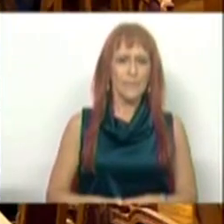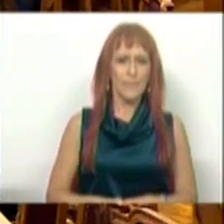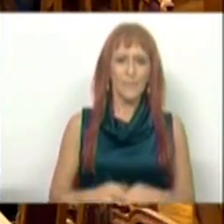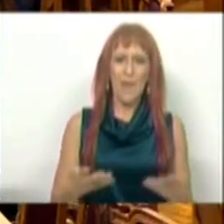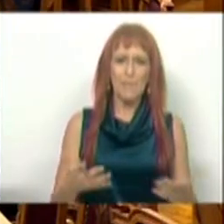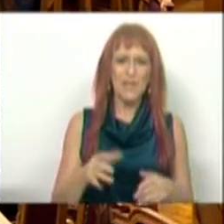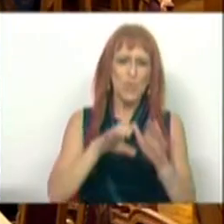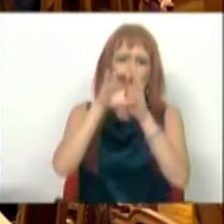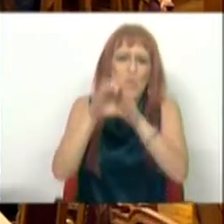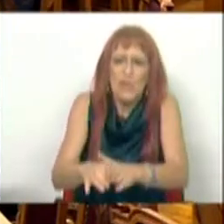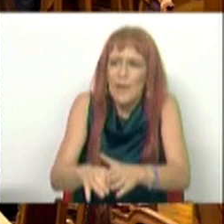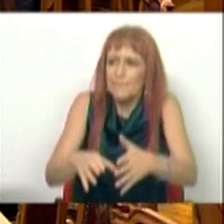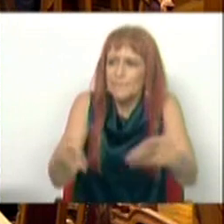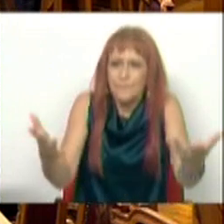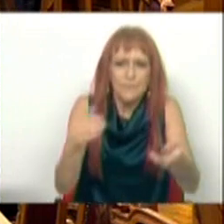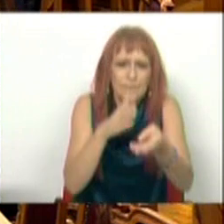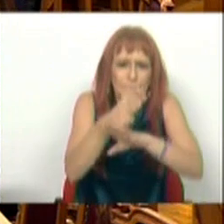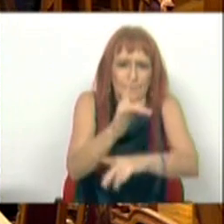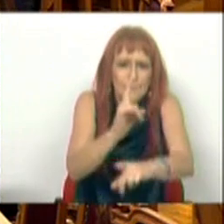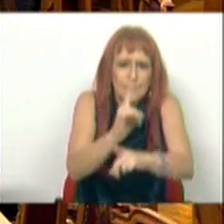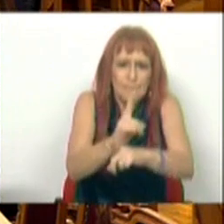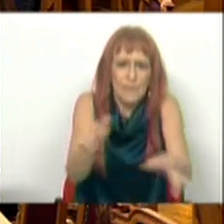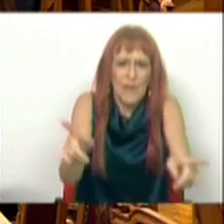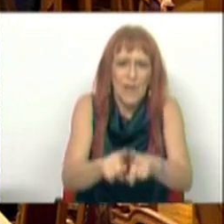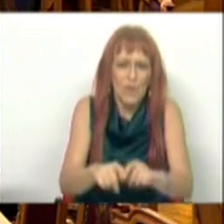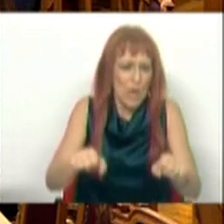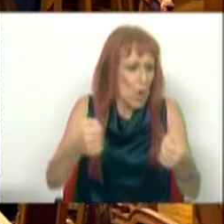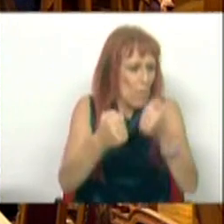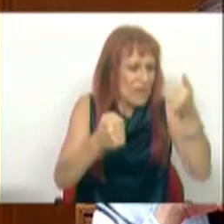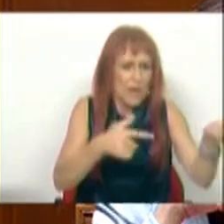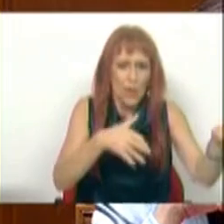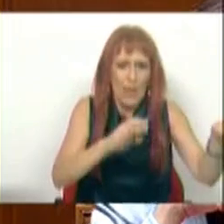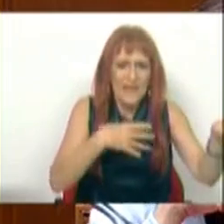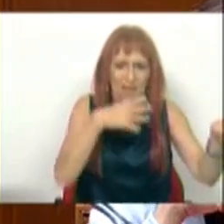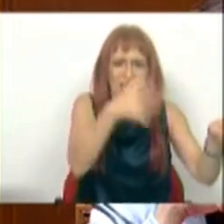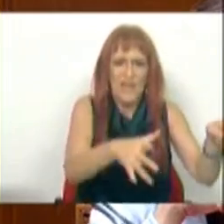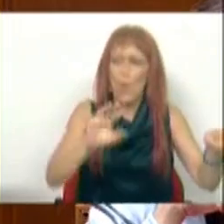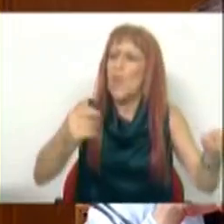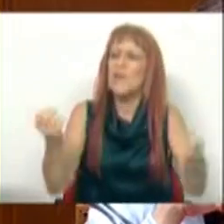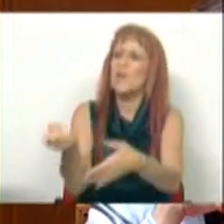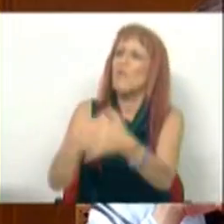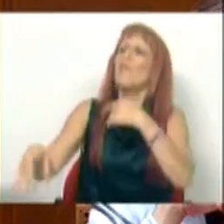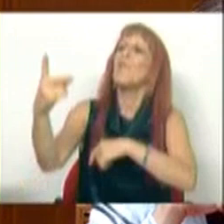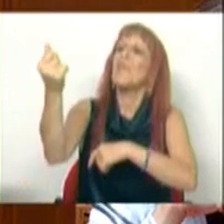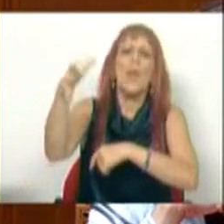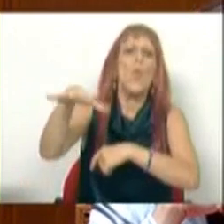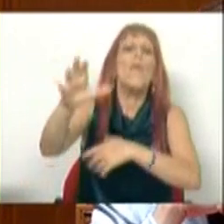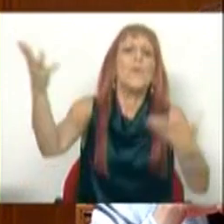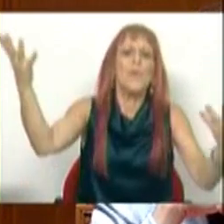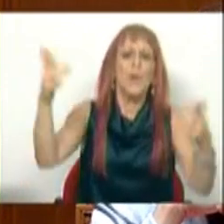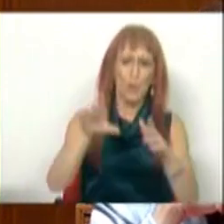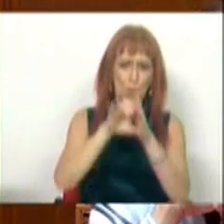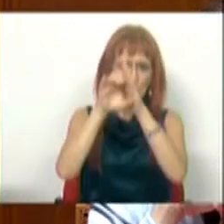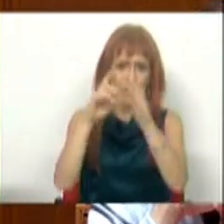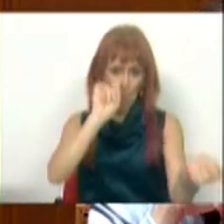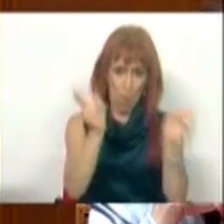Mas o Chega continua também a repetir o que o PSD diz. Quando é que devolve o dinheiro. E o